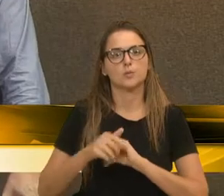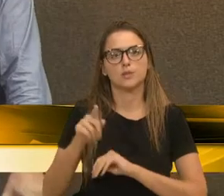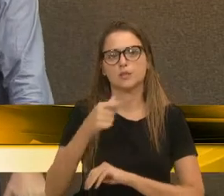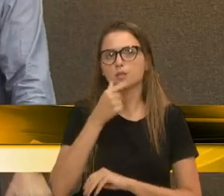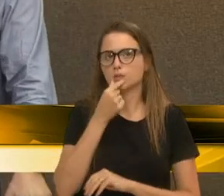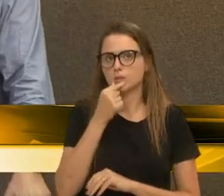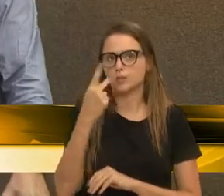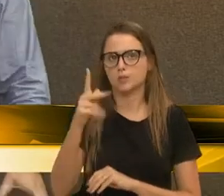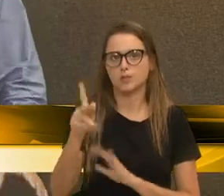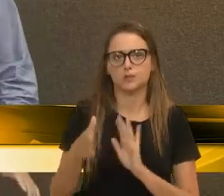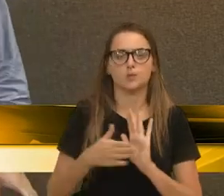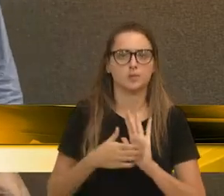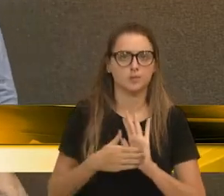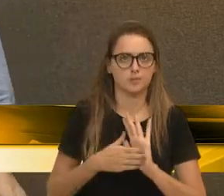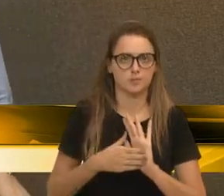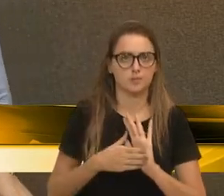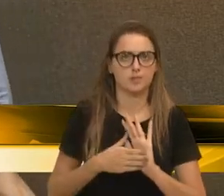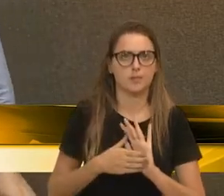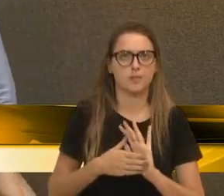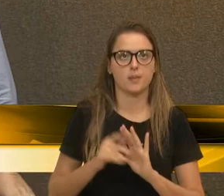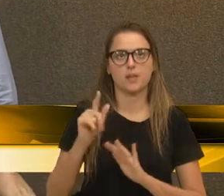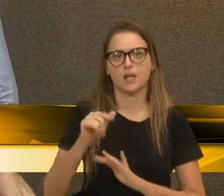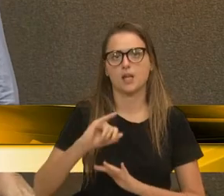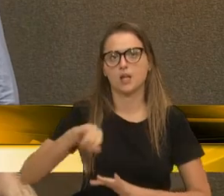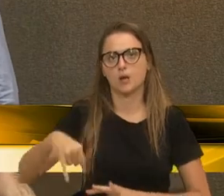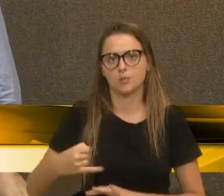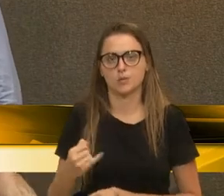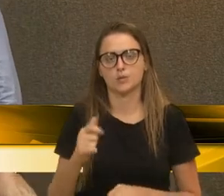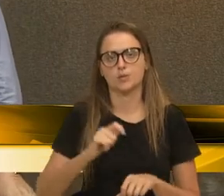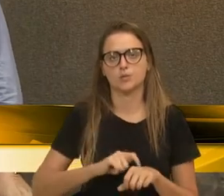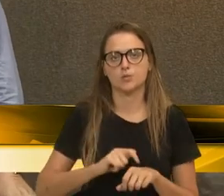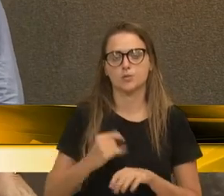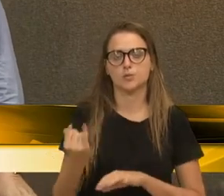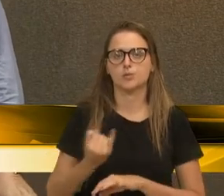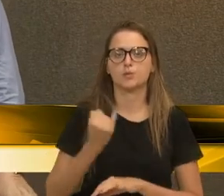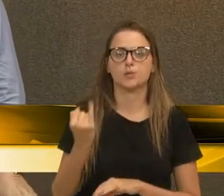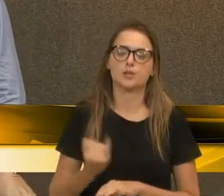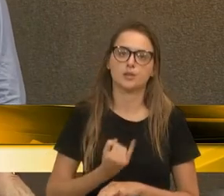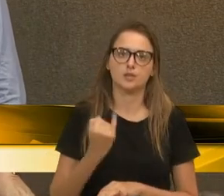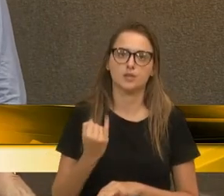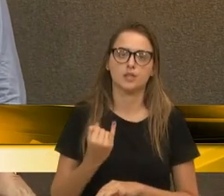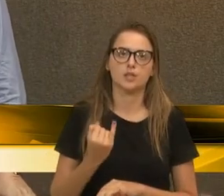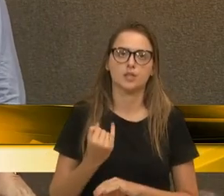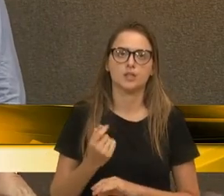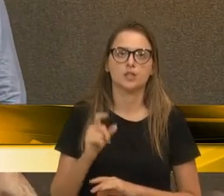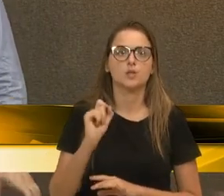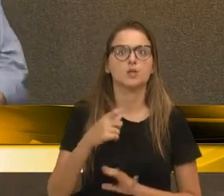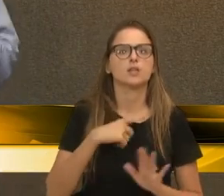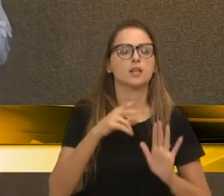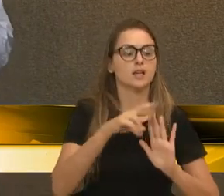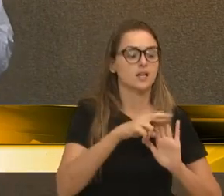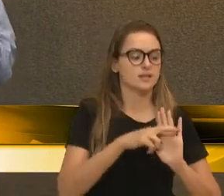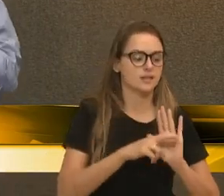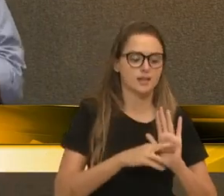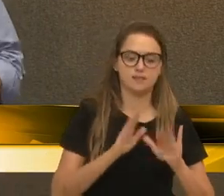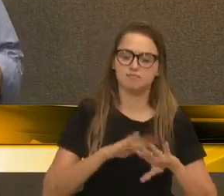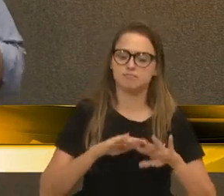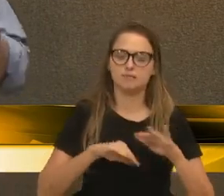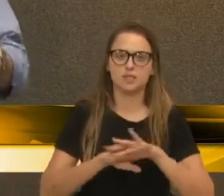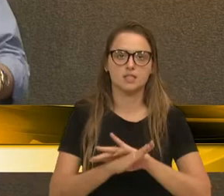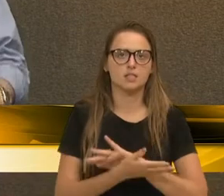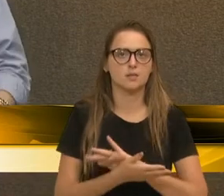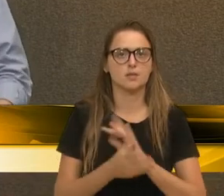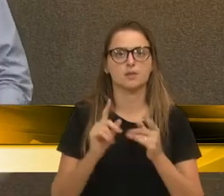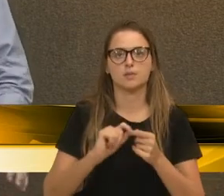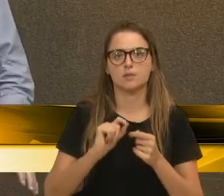iniciativa. O senso de oportunidade é de que de fato o instrumento regimental mais adequado para